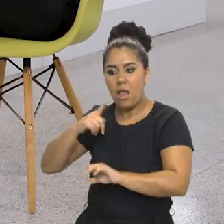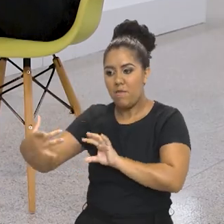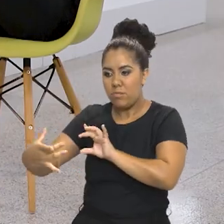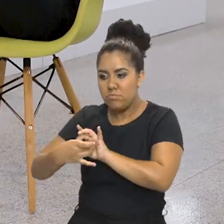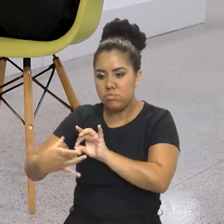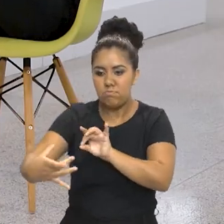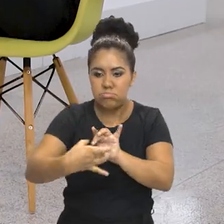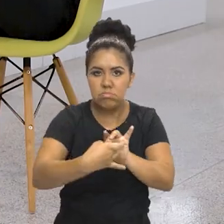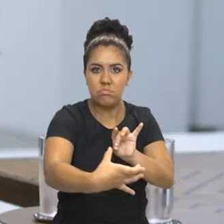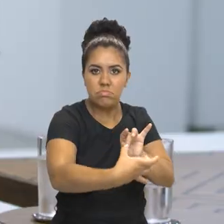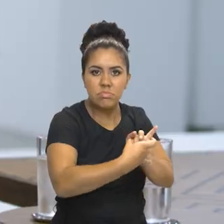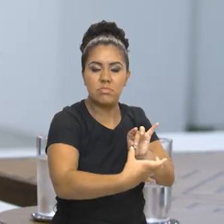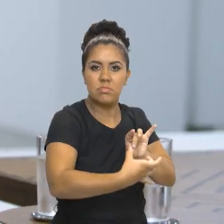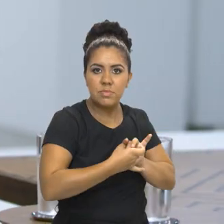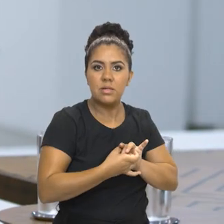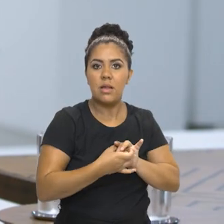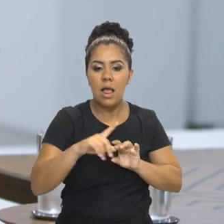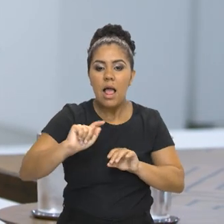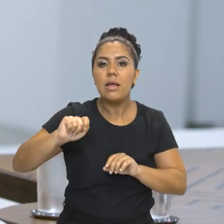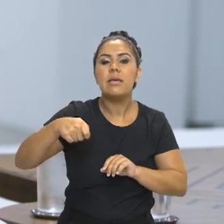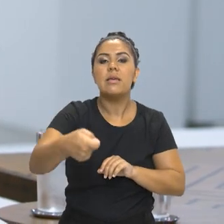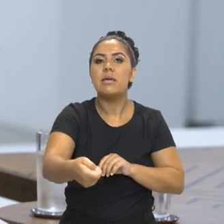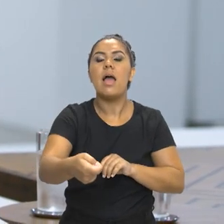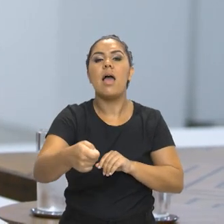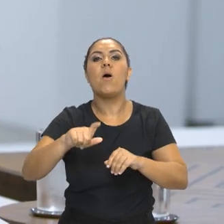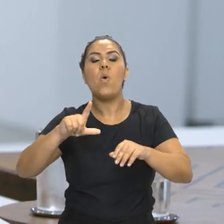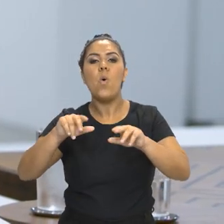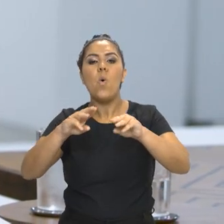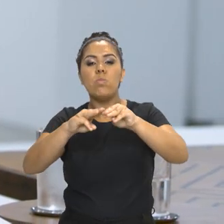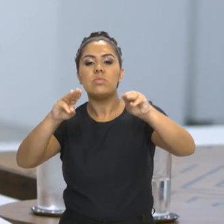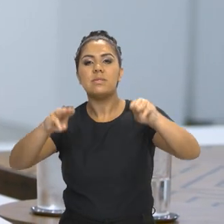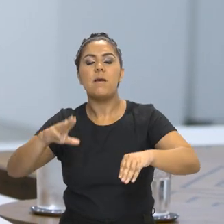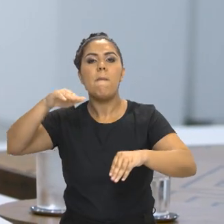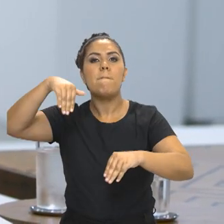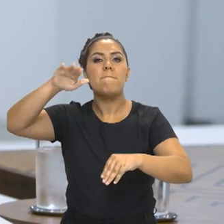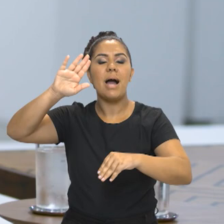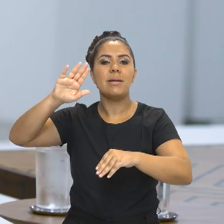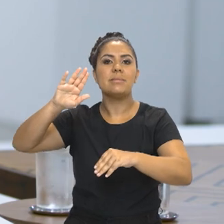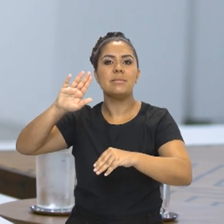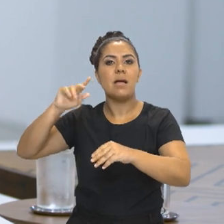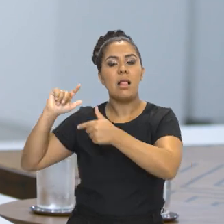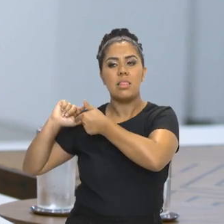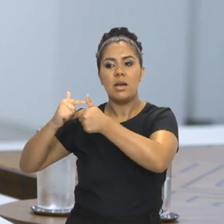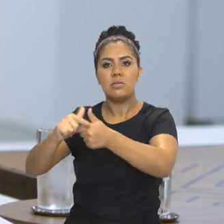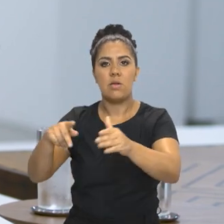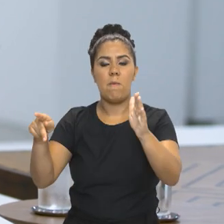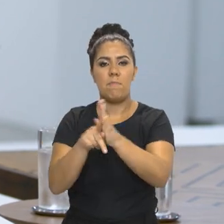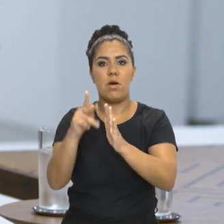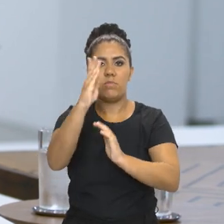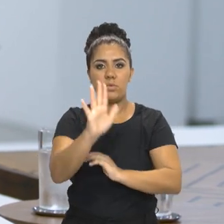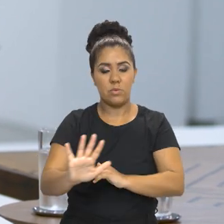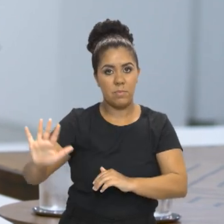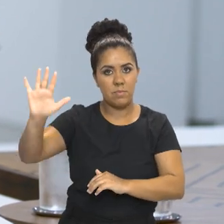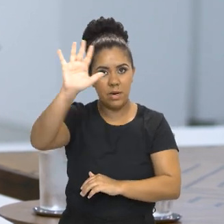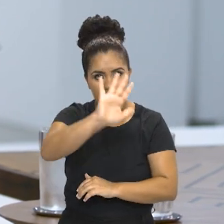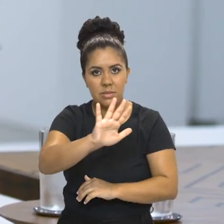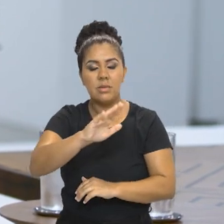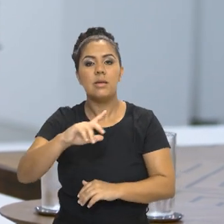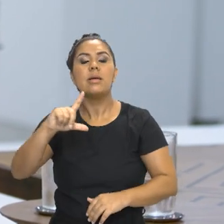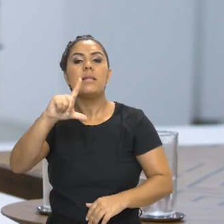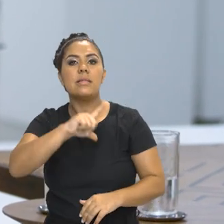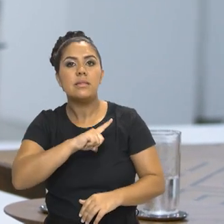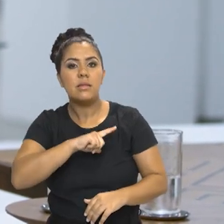instituição, que são os museus mais tradicionais do país. O ano passado, o Museu Histórico Nacional, que é o nosso museu mais